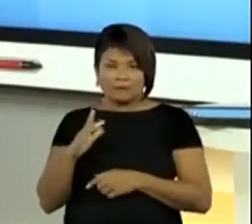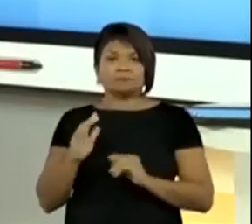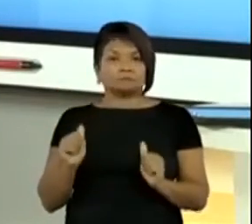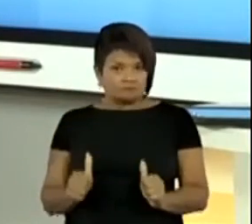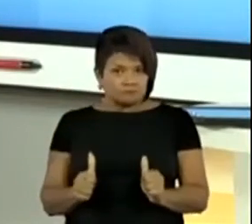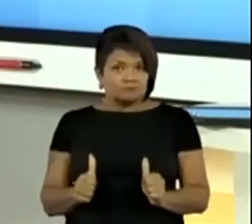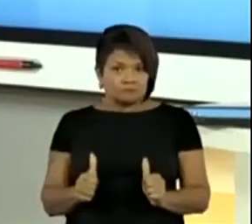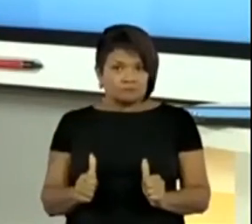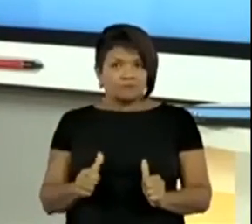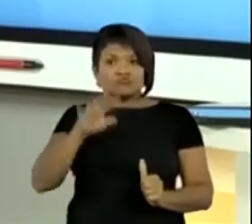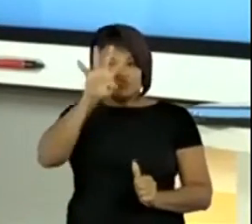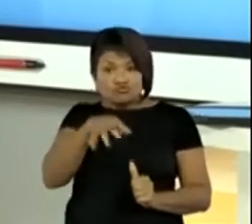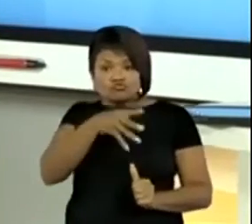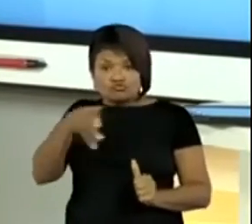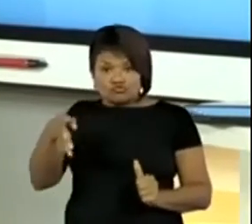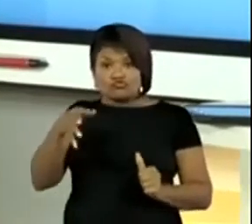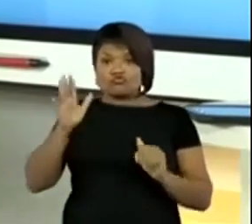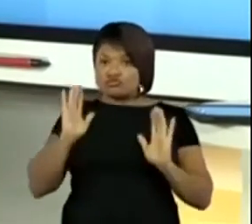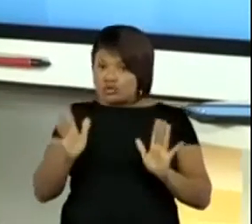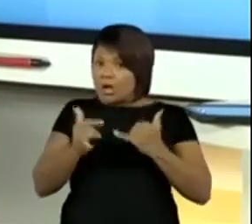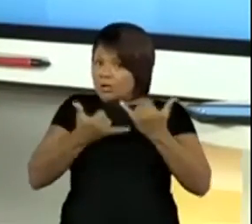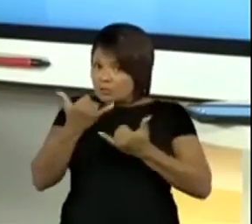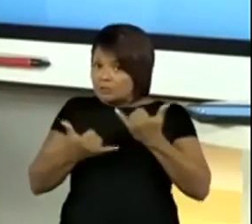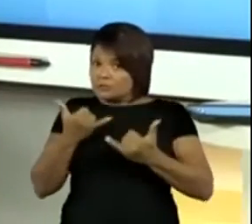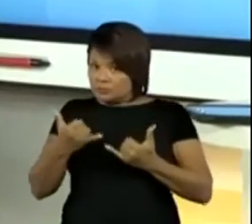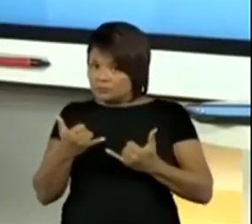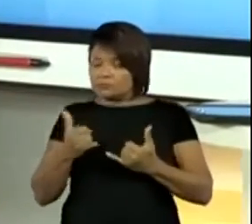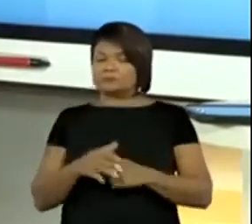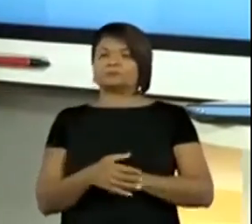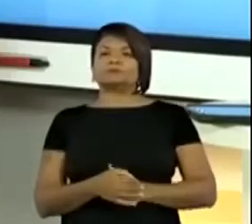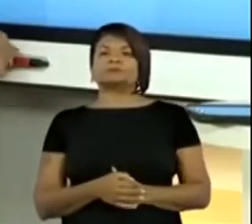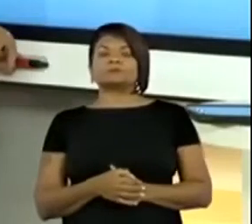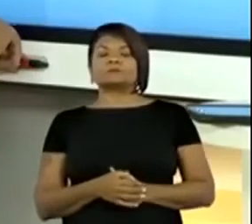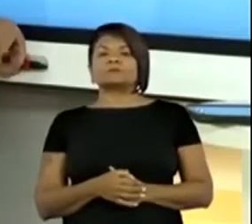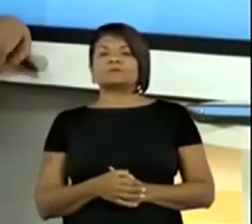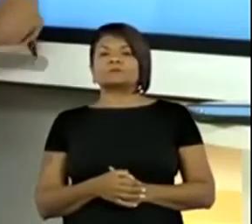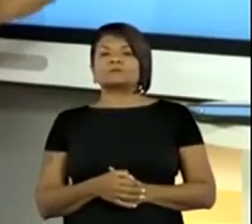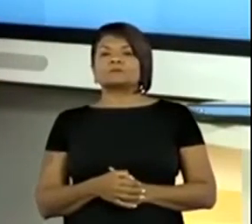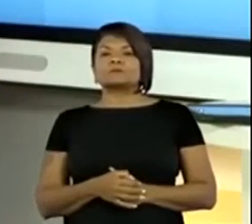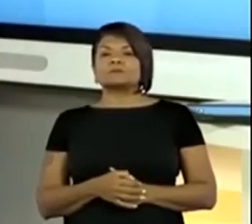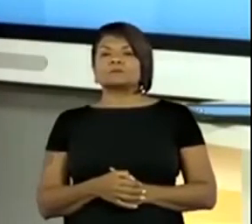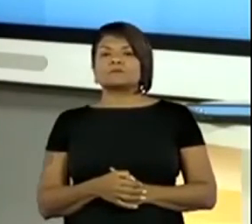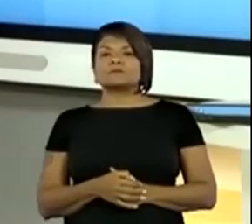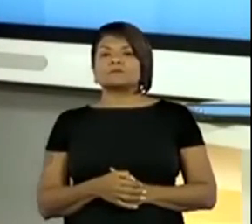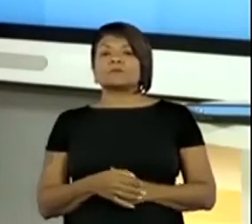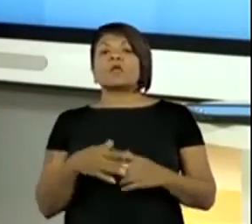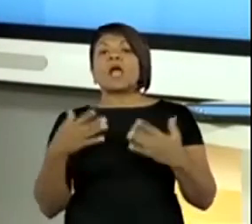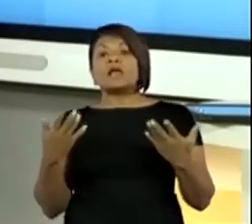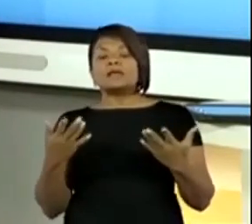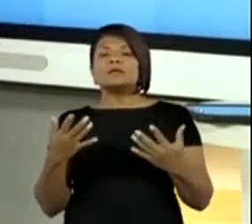o tabuleiro do jogo. Tá? Eu vou fazer o quê? Então, o X,